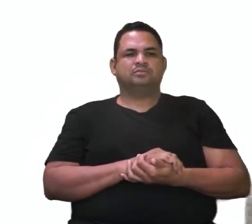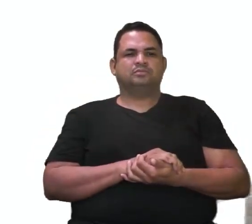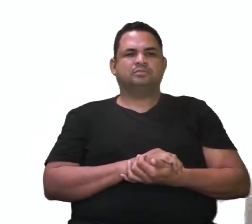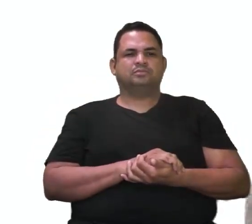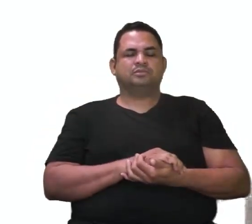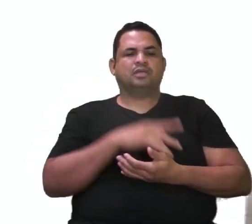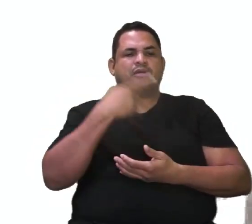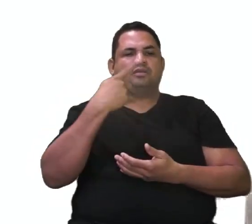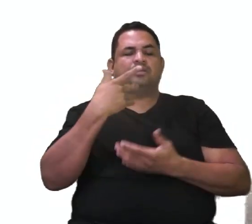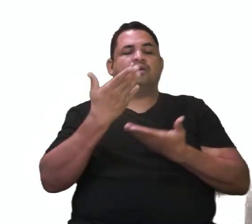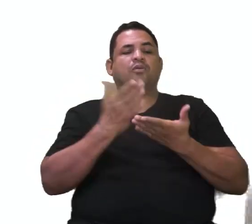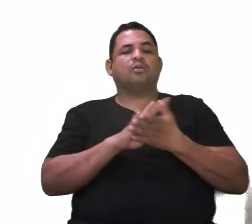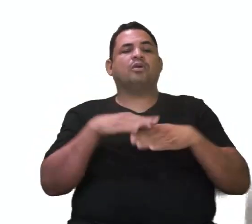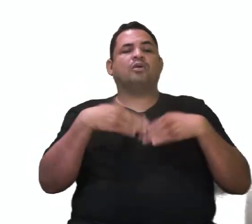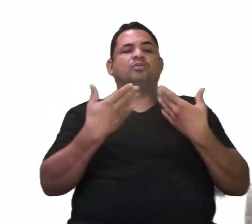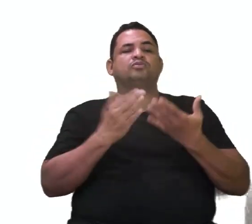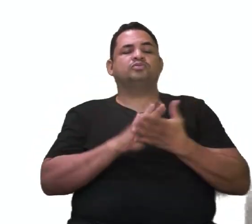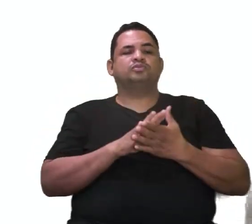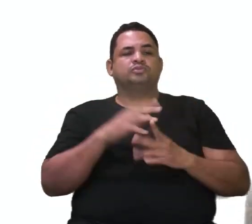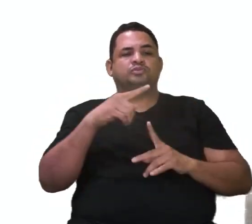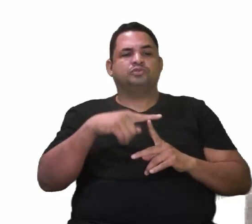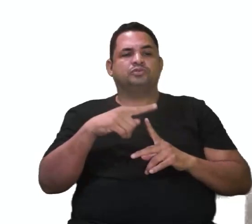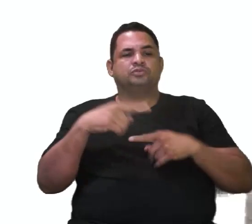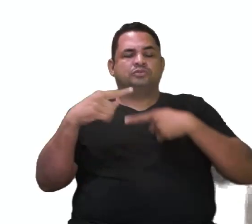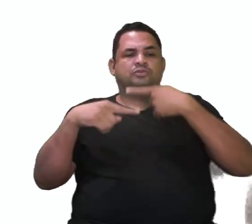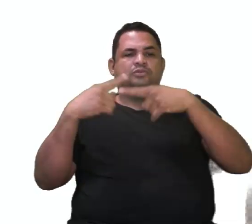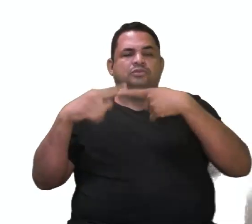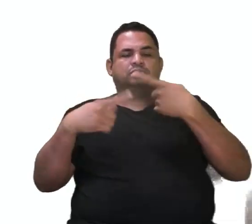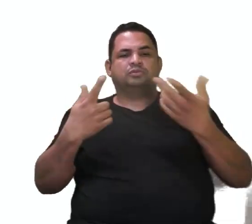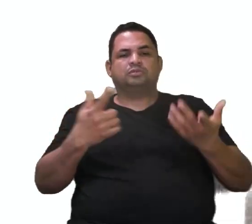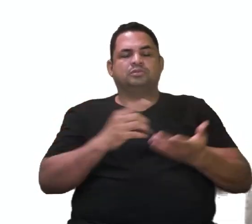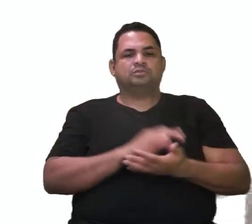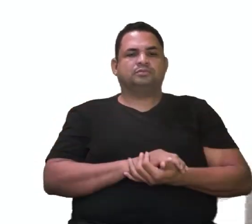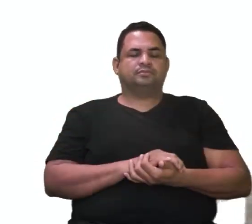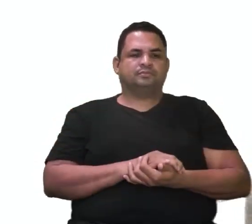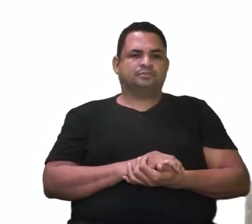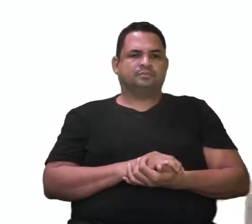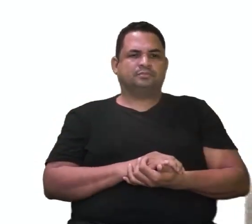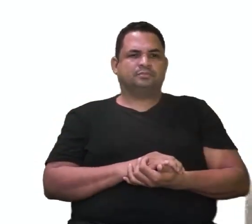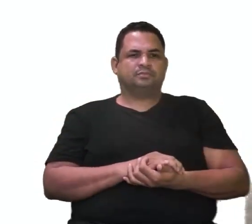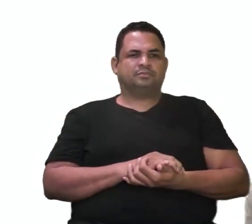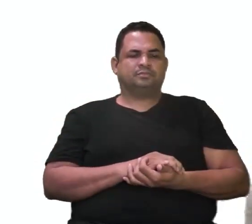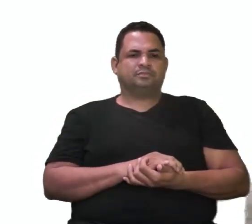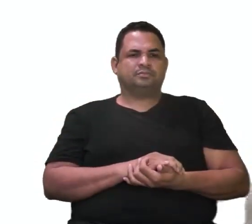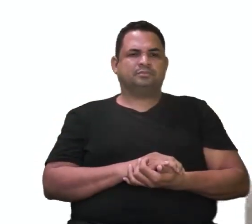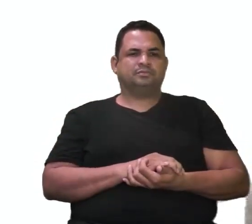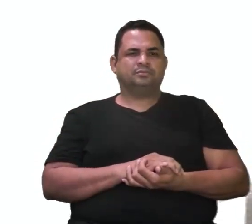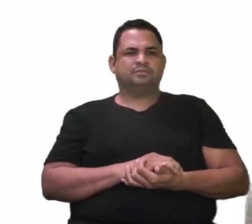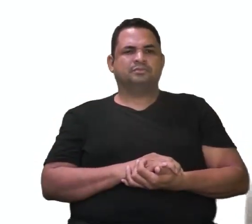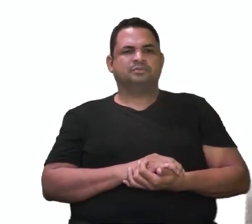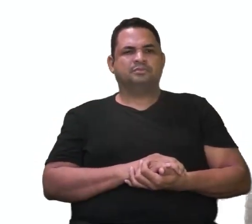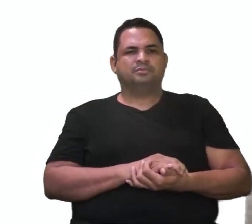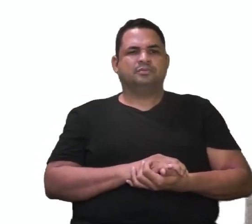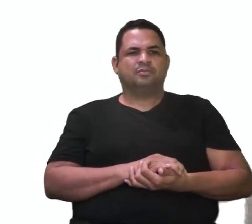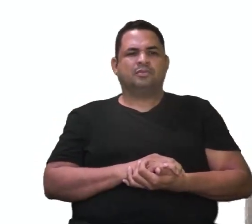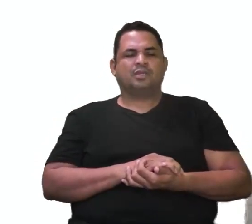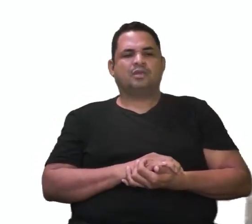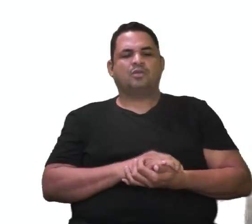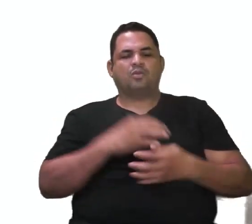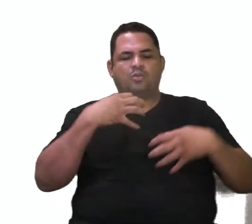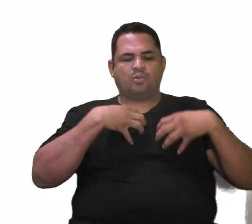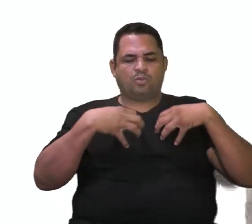só vai dizer que tipo de evolução é ela, tá? Se se trata de órgão